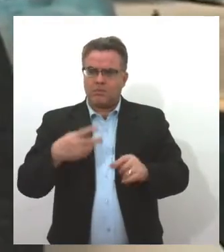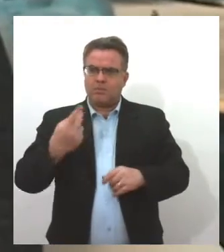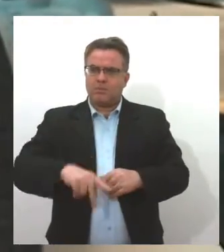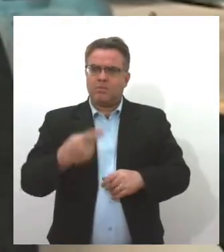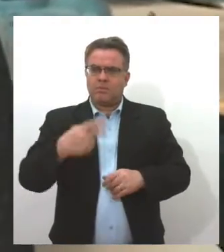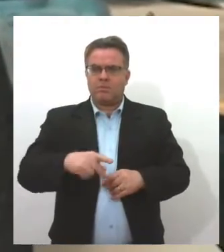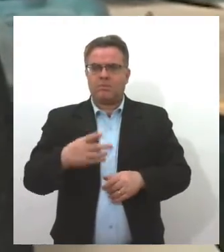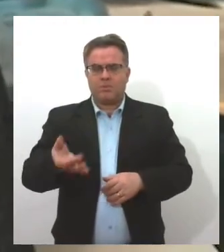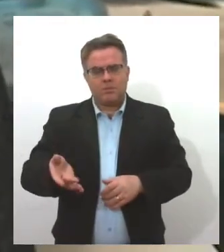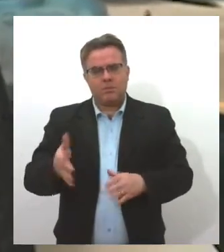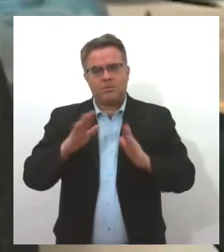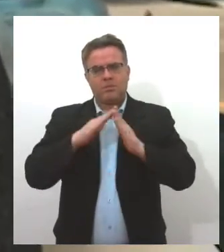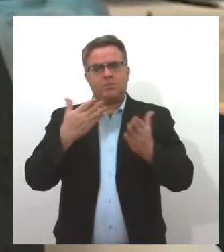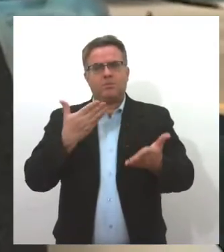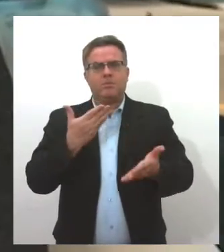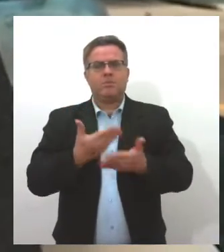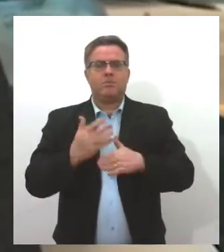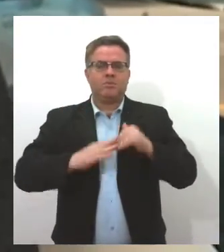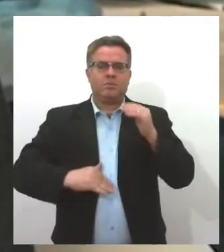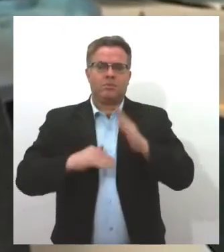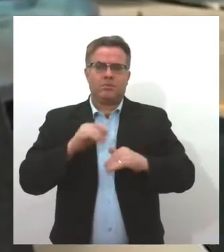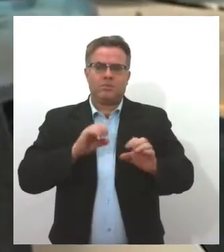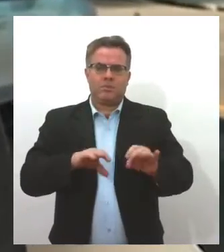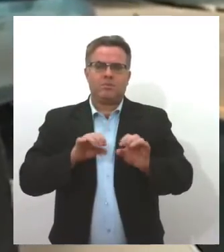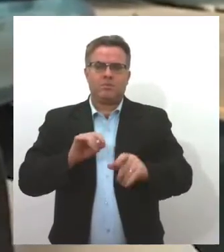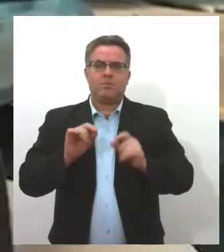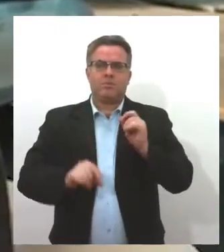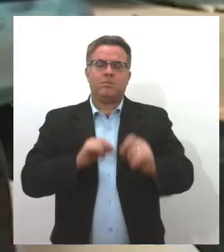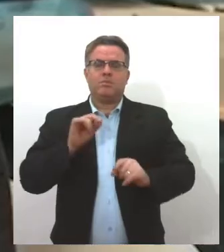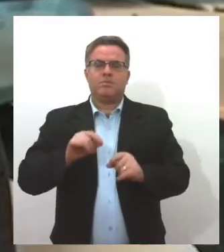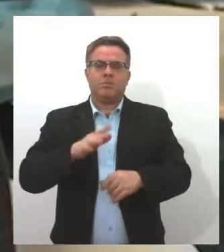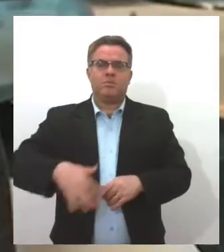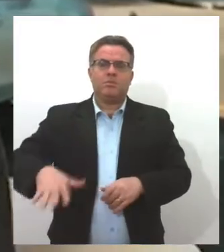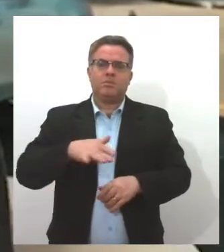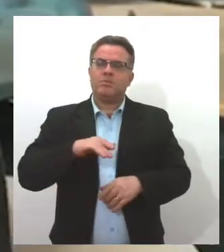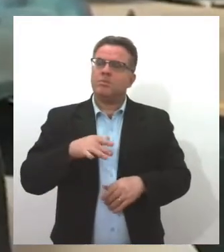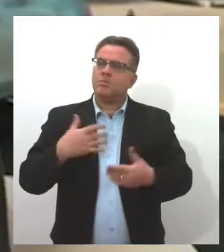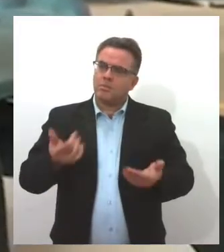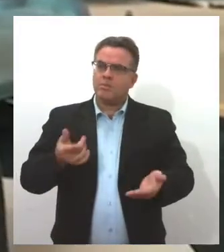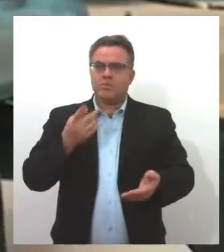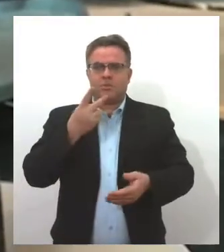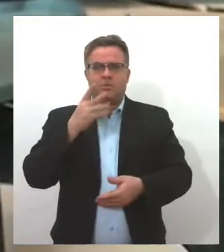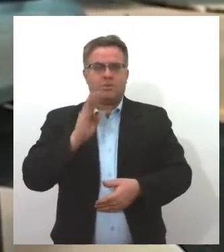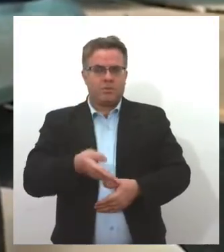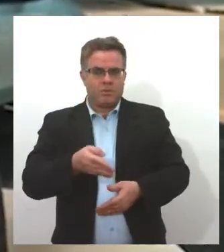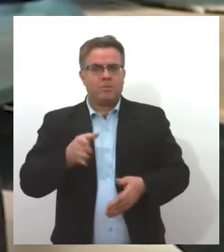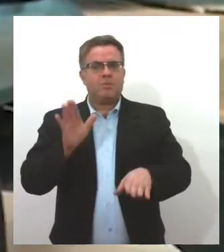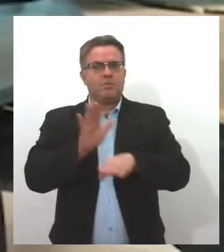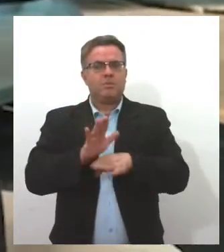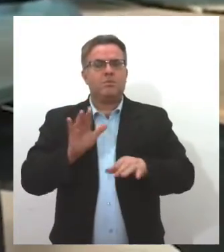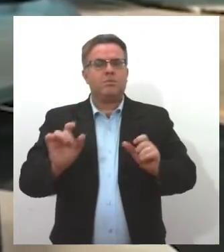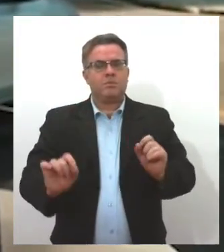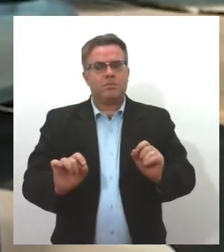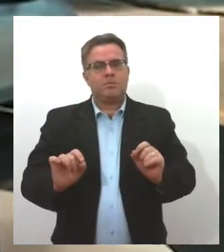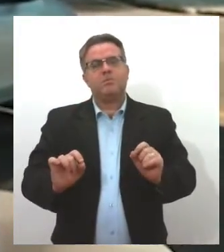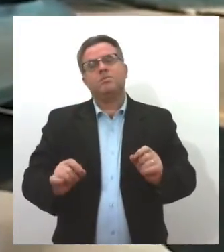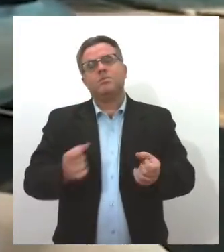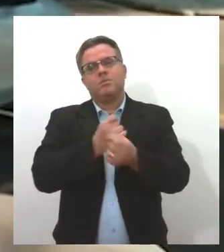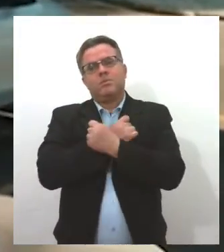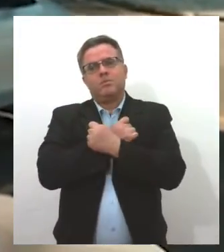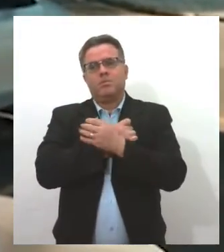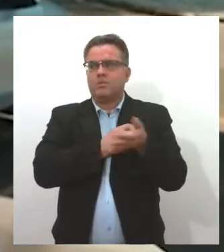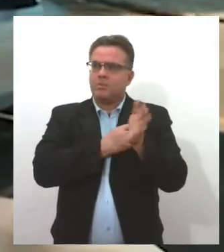escolas e para os profissionais de educação. Então, eu e a Sara esperamos por vocês logo mais às duas e meia da tarde ao vivo. Grande abraço!